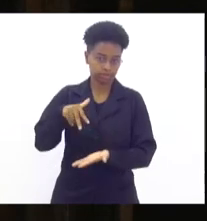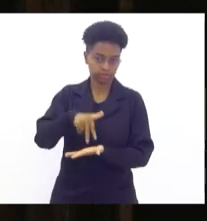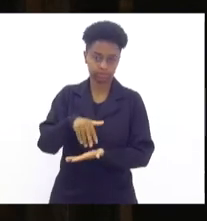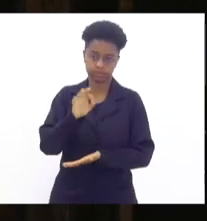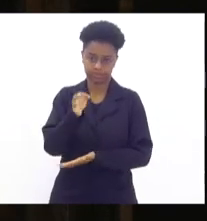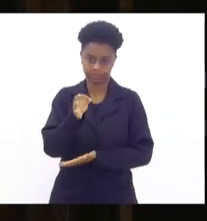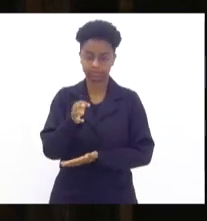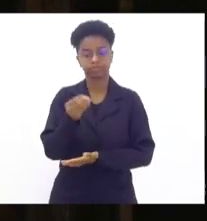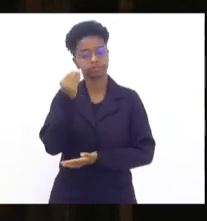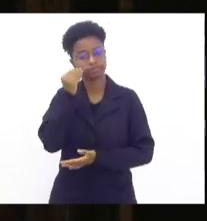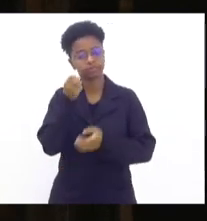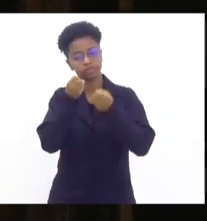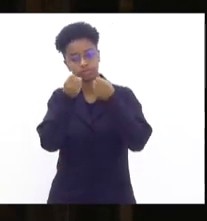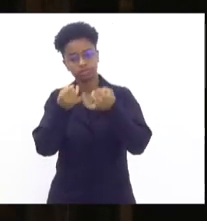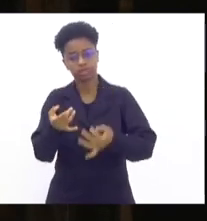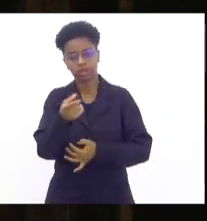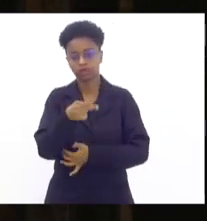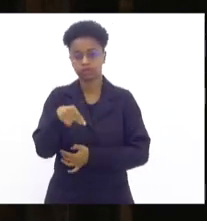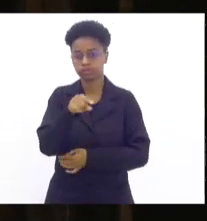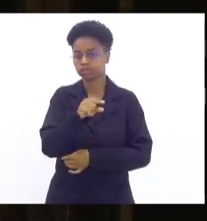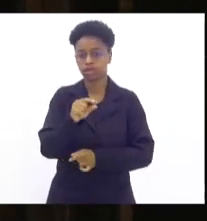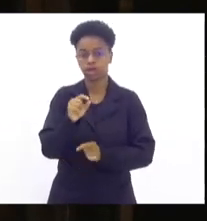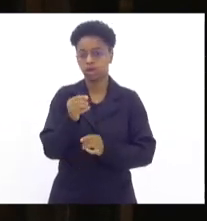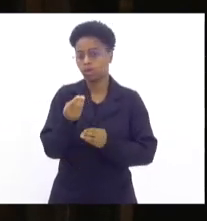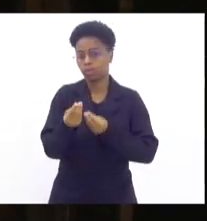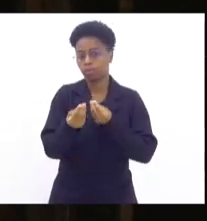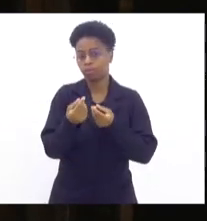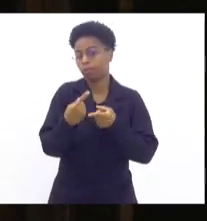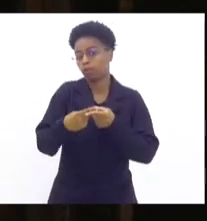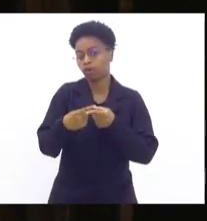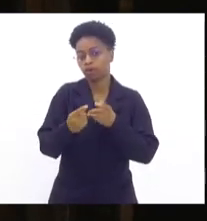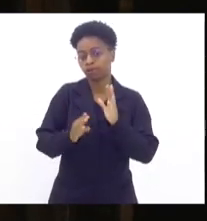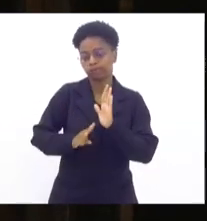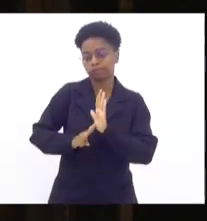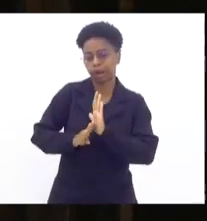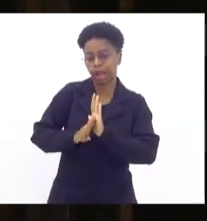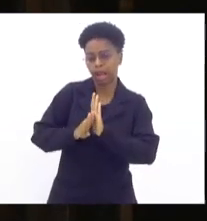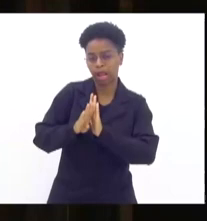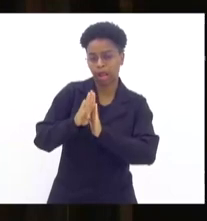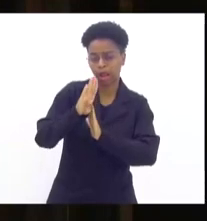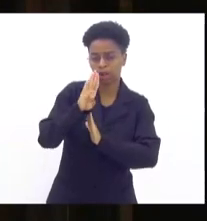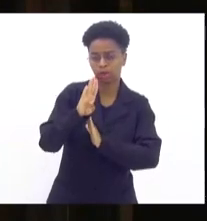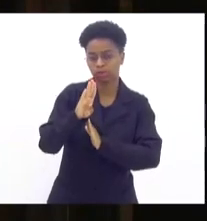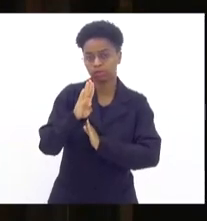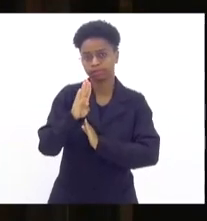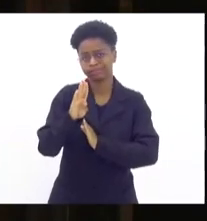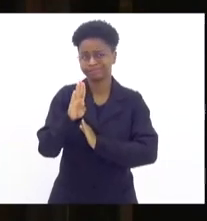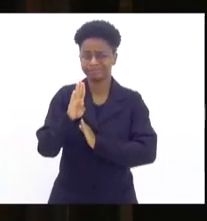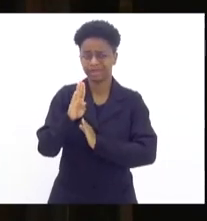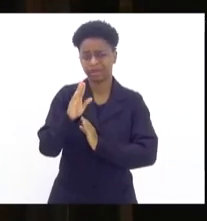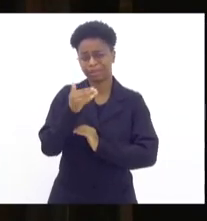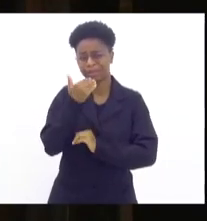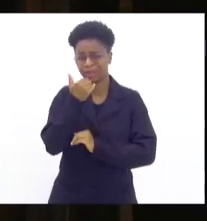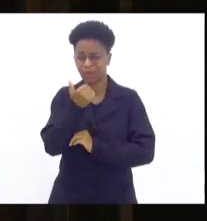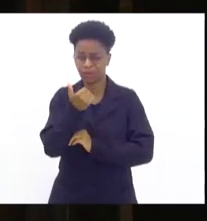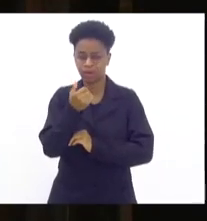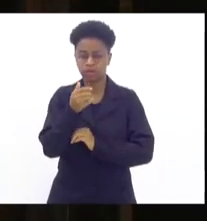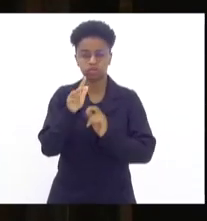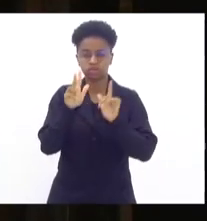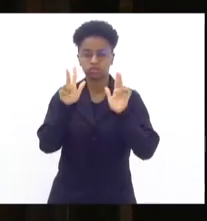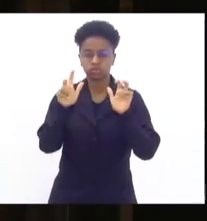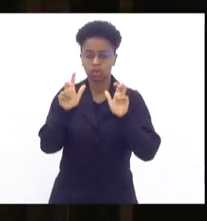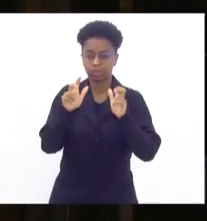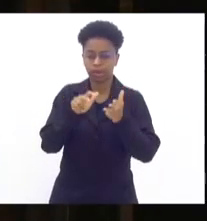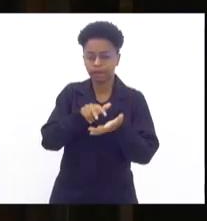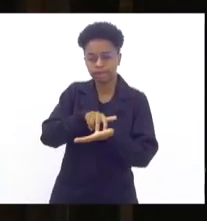para explicar sobre o aumento dos índices, ou melhor, sobre a insegurança